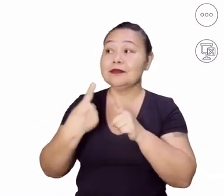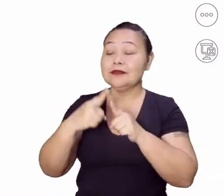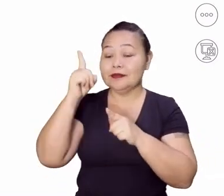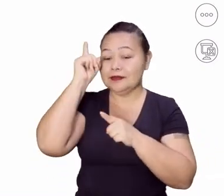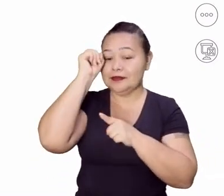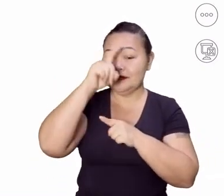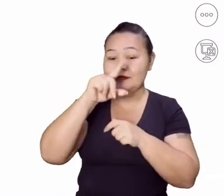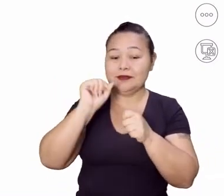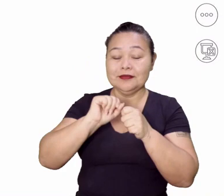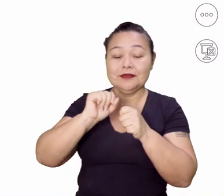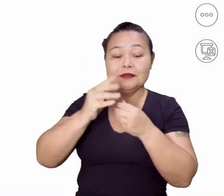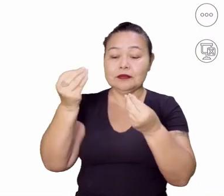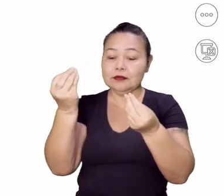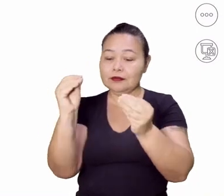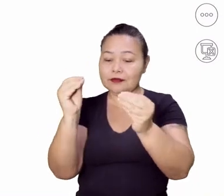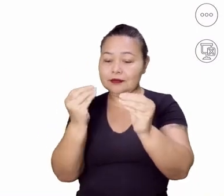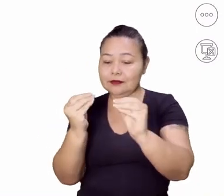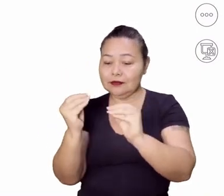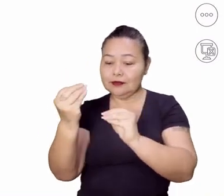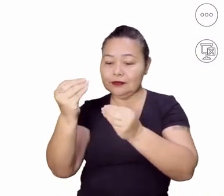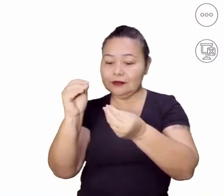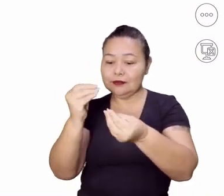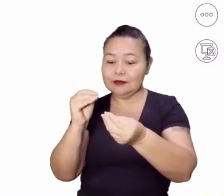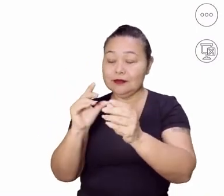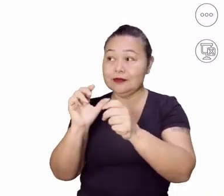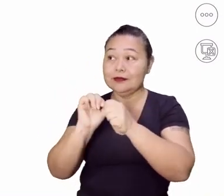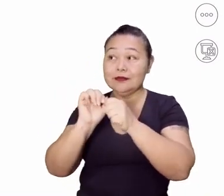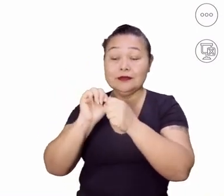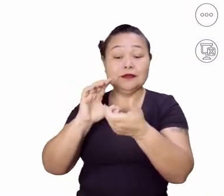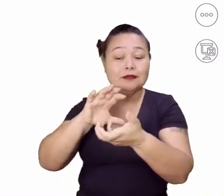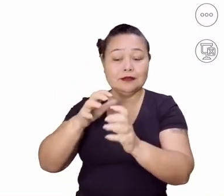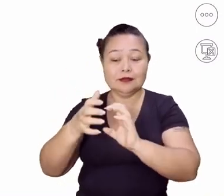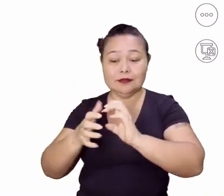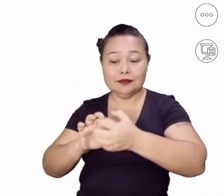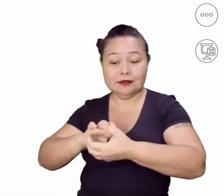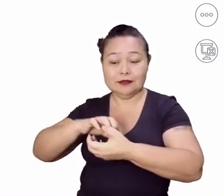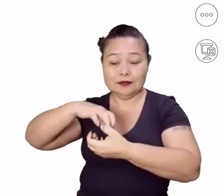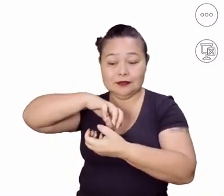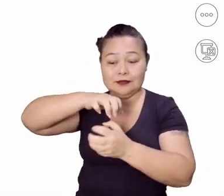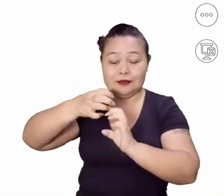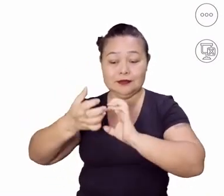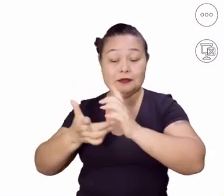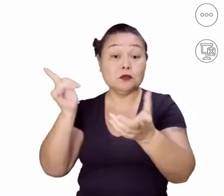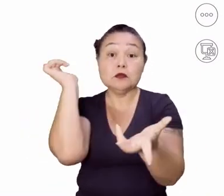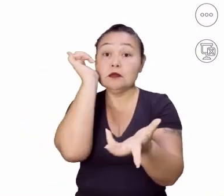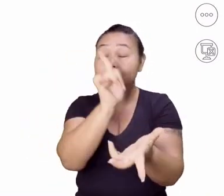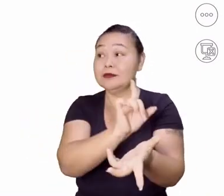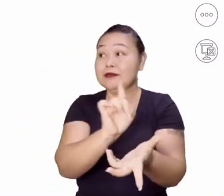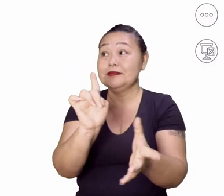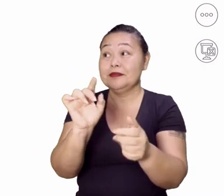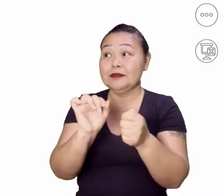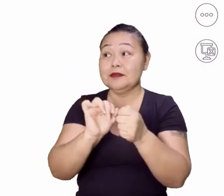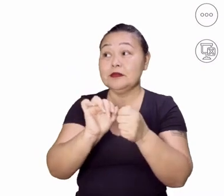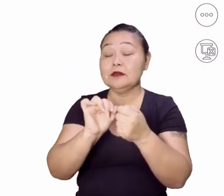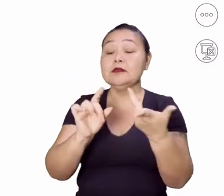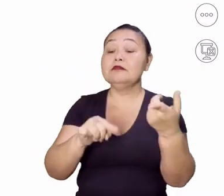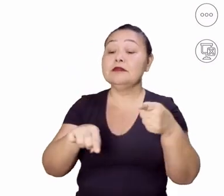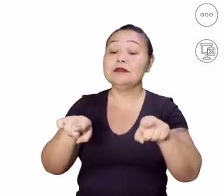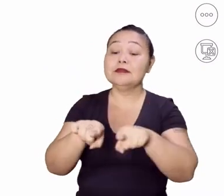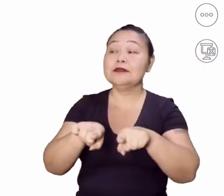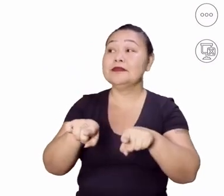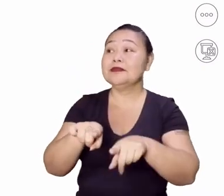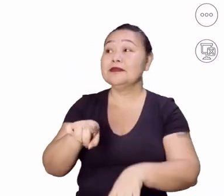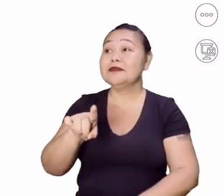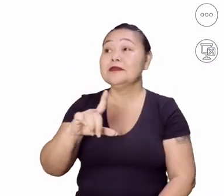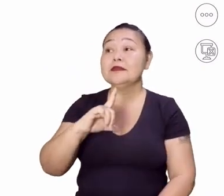tão difícil a gente montar esse cubinho? Eu mesmo já tentei, ropa de um lado para o outro e não consigo, cara, montar esse cubinho.